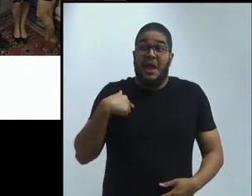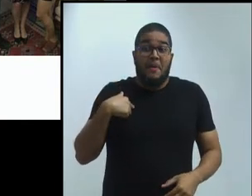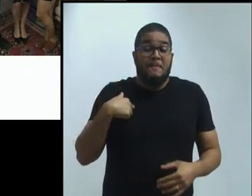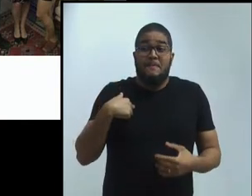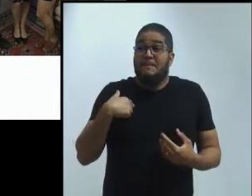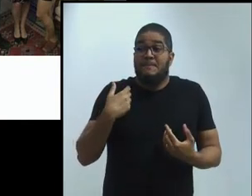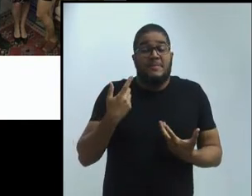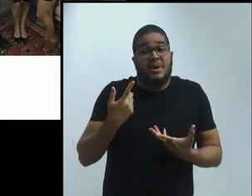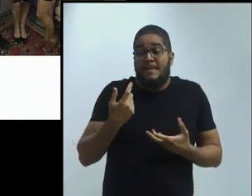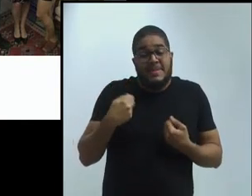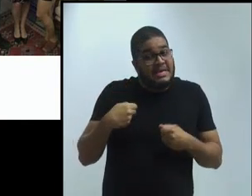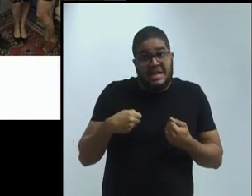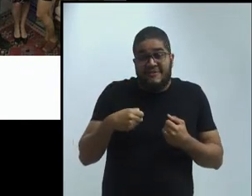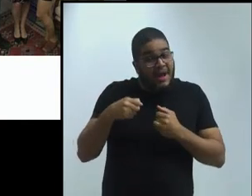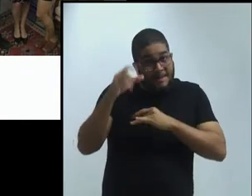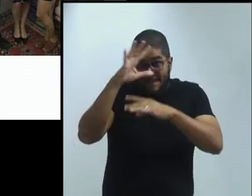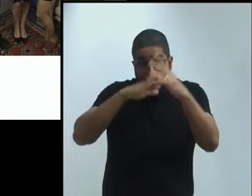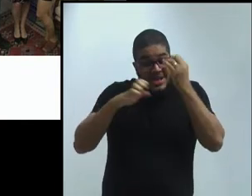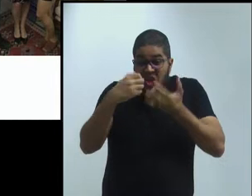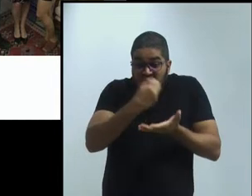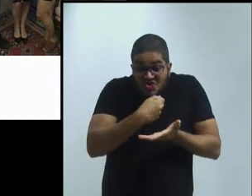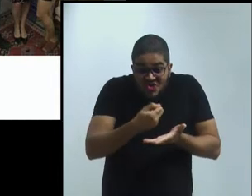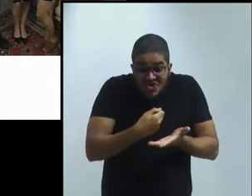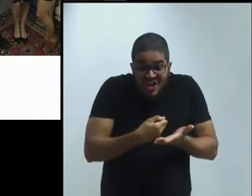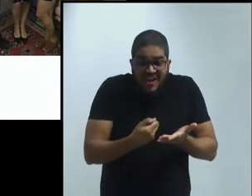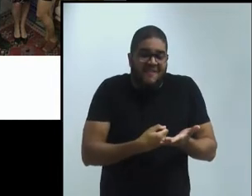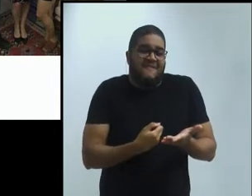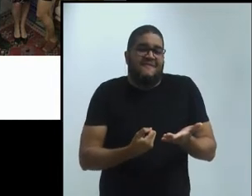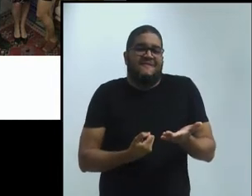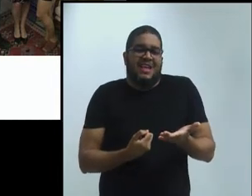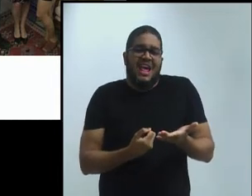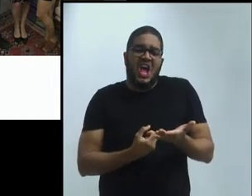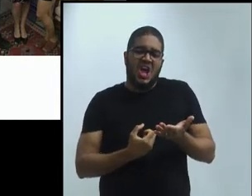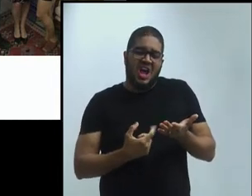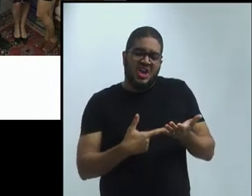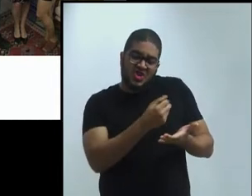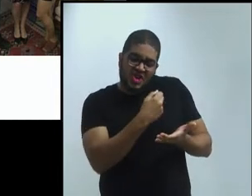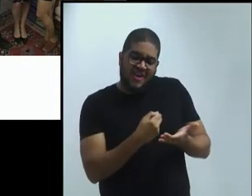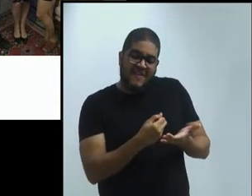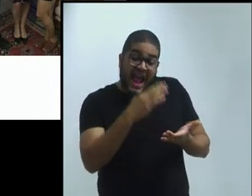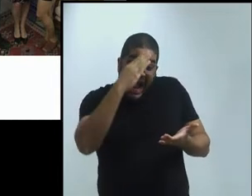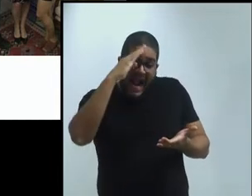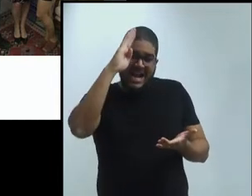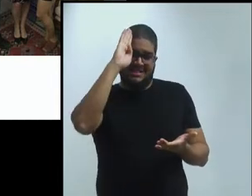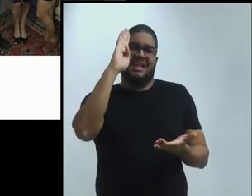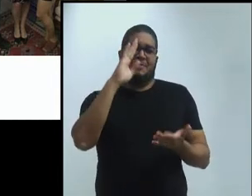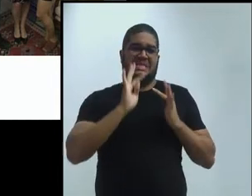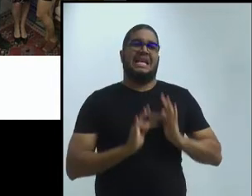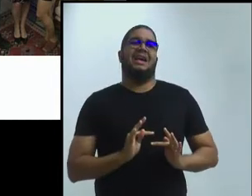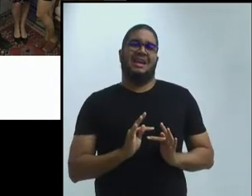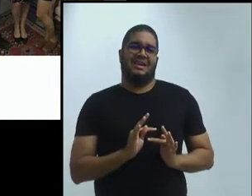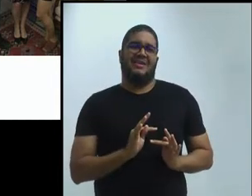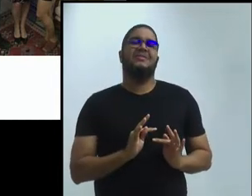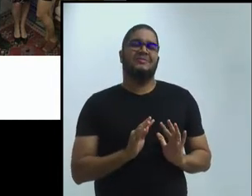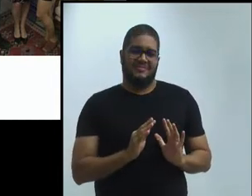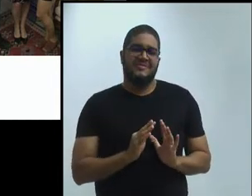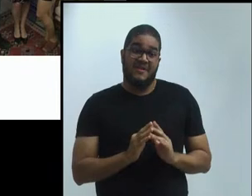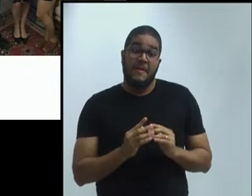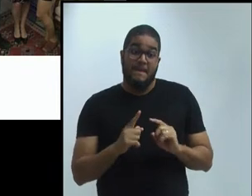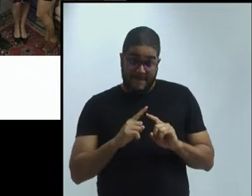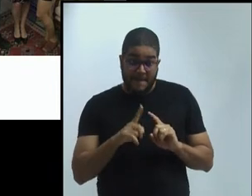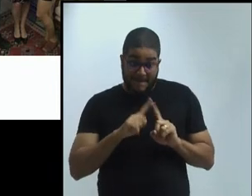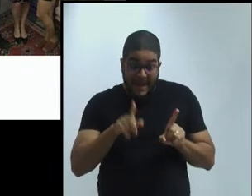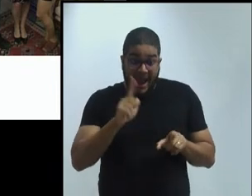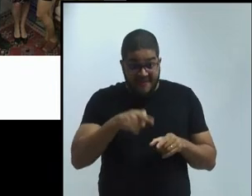cheguei no nível top. Precisei de ajuda. Mas eu fui lá, eu assisti a aulas, eu participei da equipe, enfim, eu